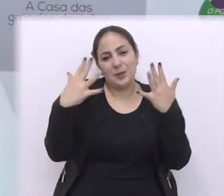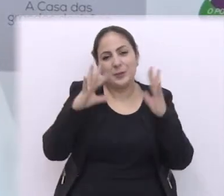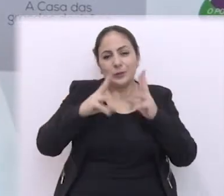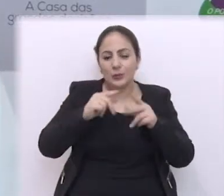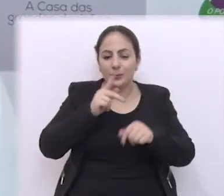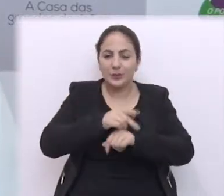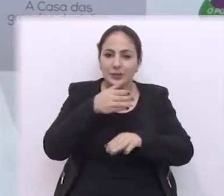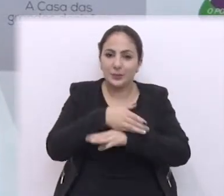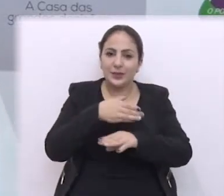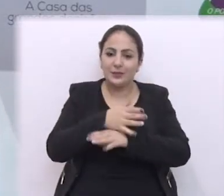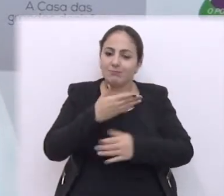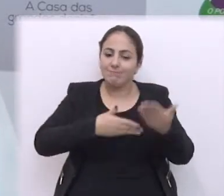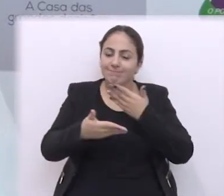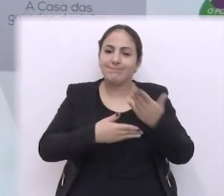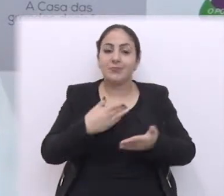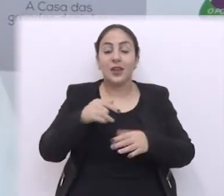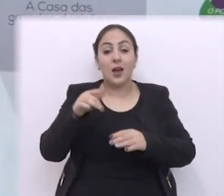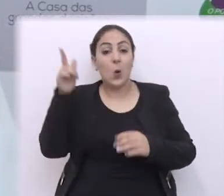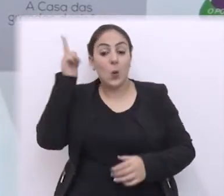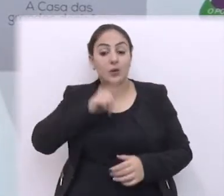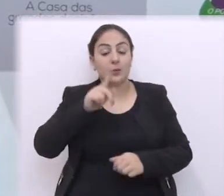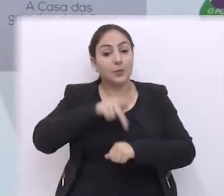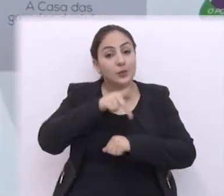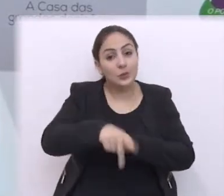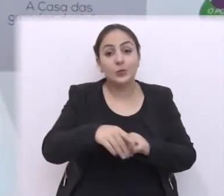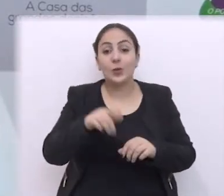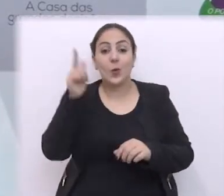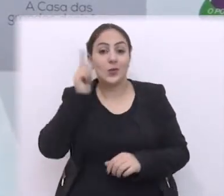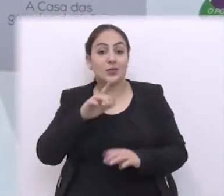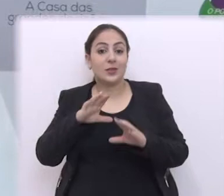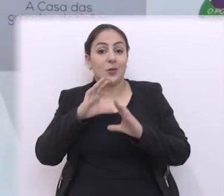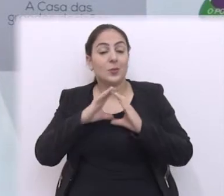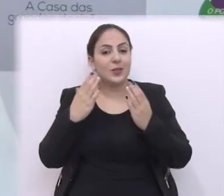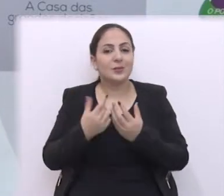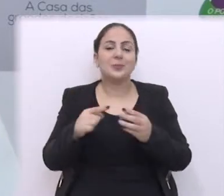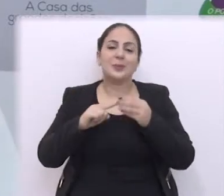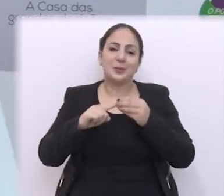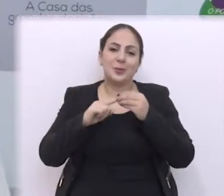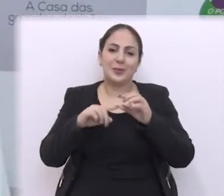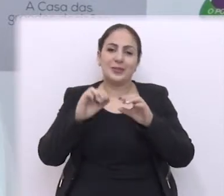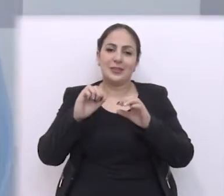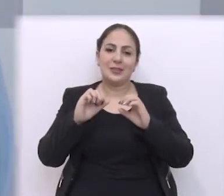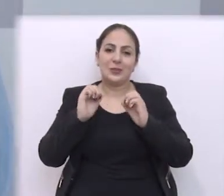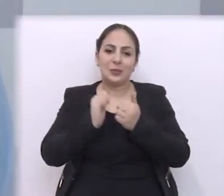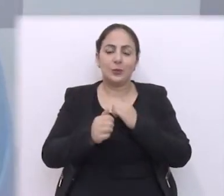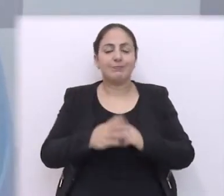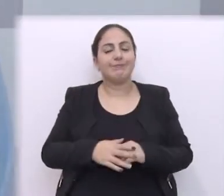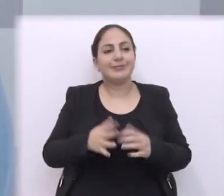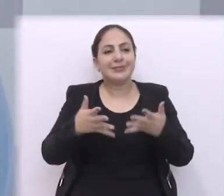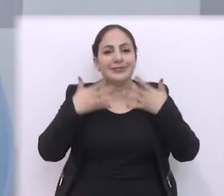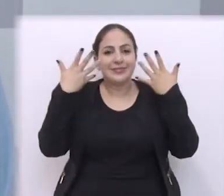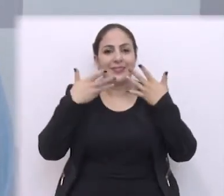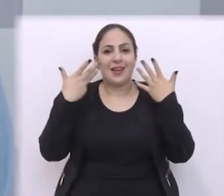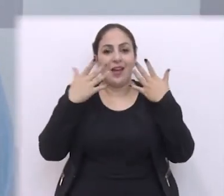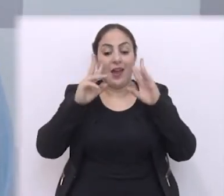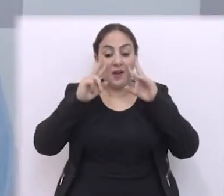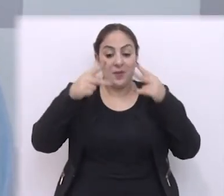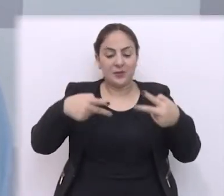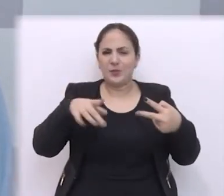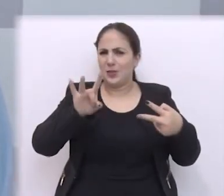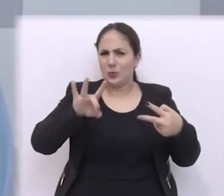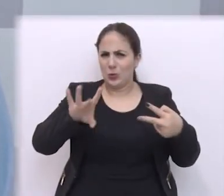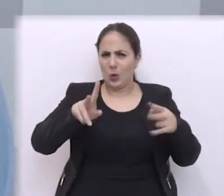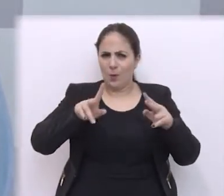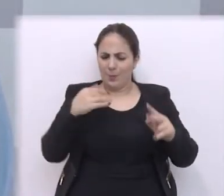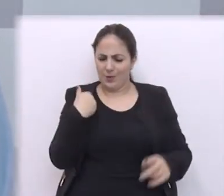a todos que participaram se envolveram e ganha Passo Fundo ganha comunidade e principalmente o esporte uma alegria este reconhecimento não